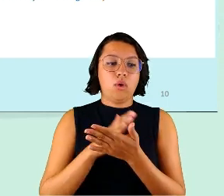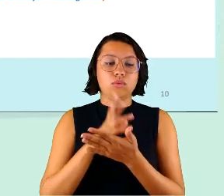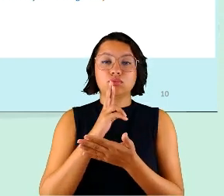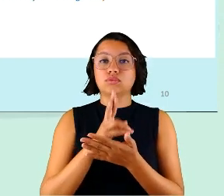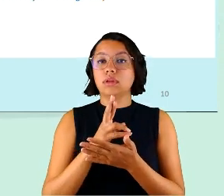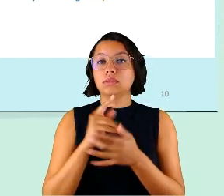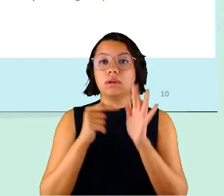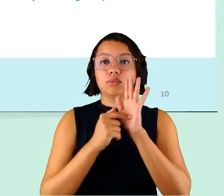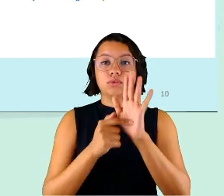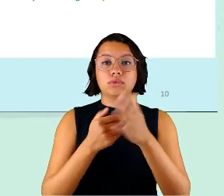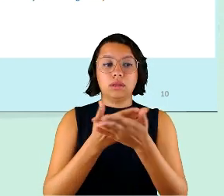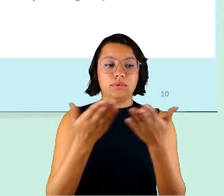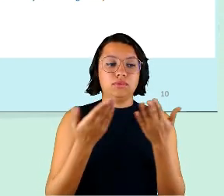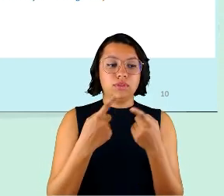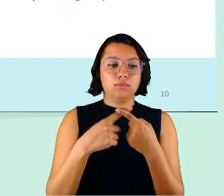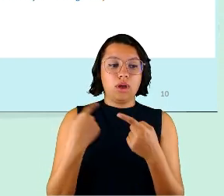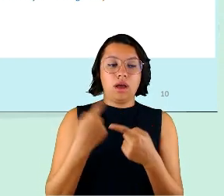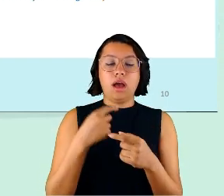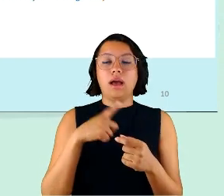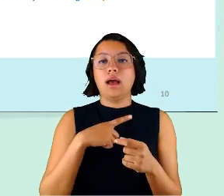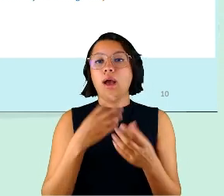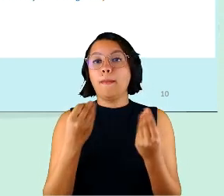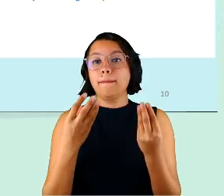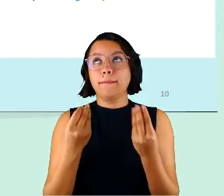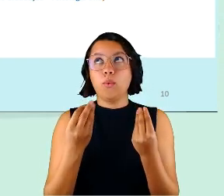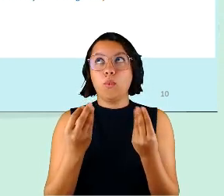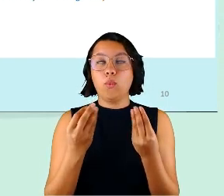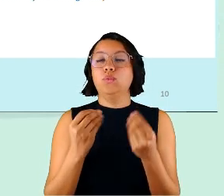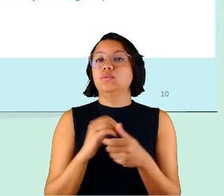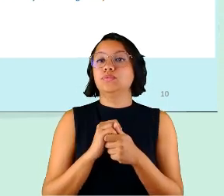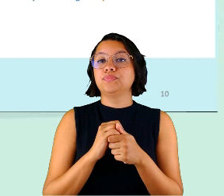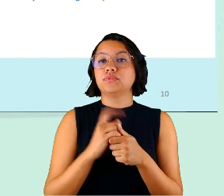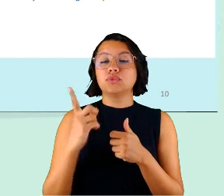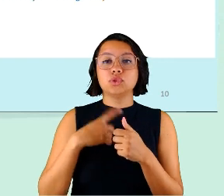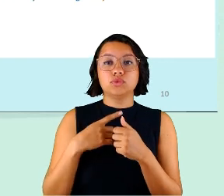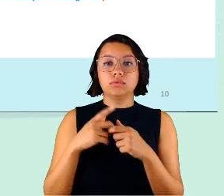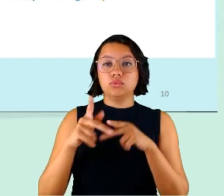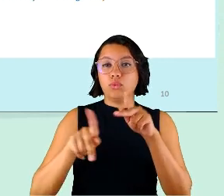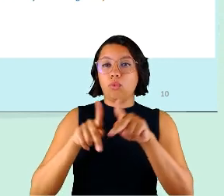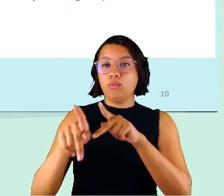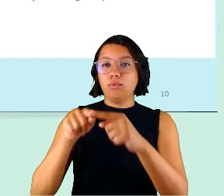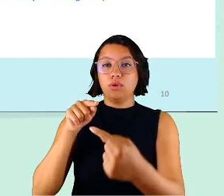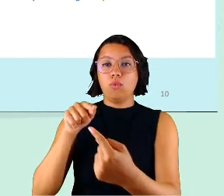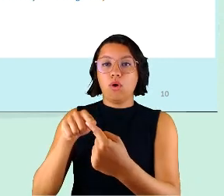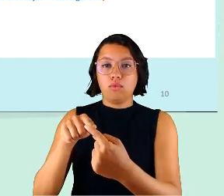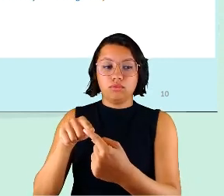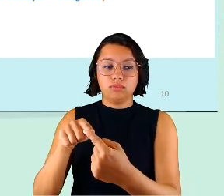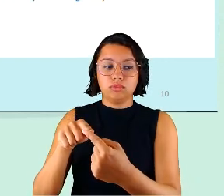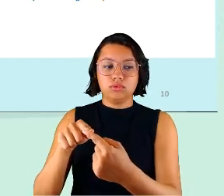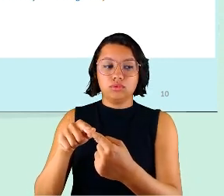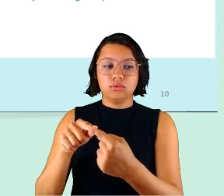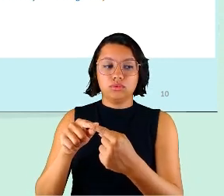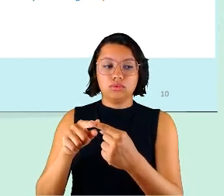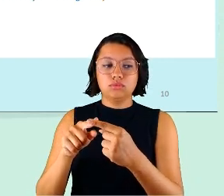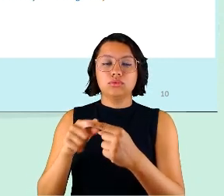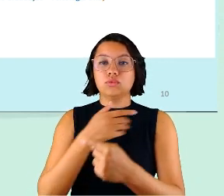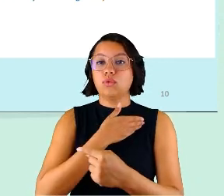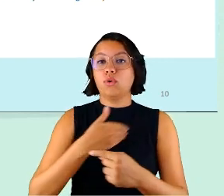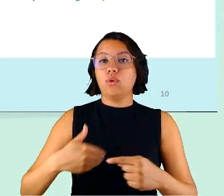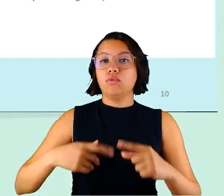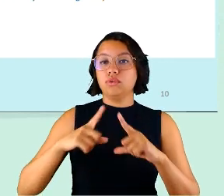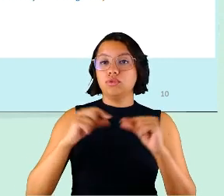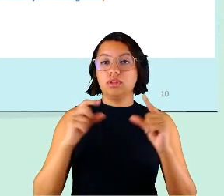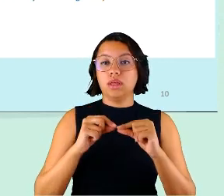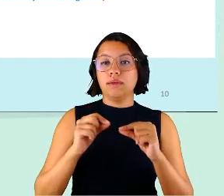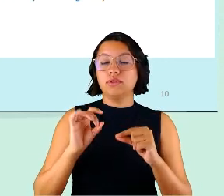resultados para mostrar para vocês porque a gente tem muitos né nós tivemos o público-alvo do governo do Instituto Federal